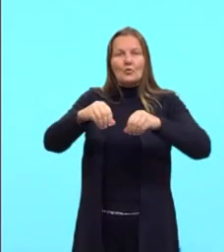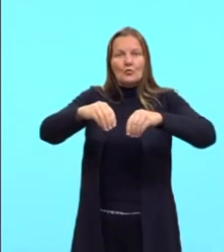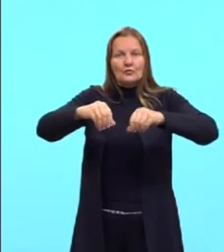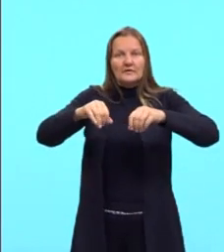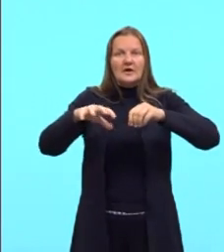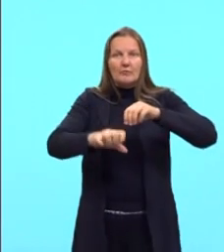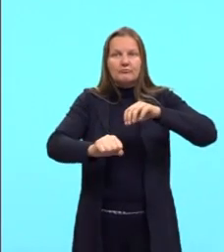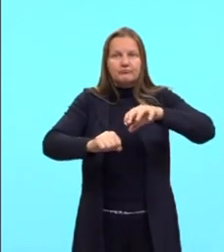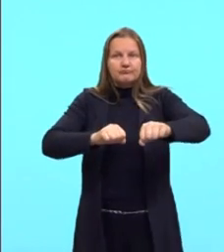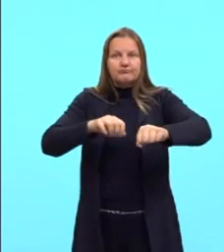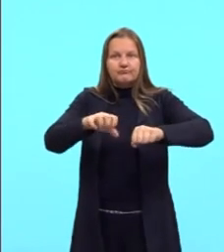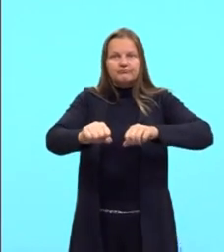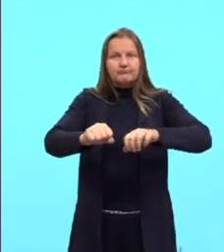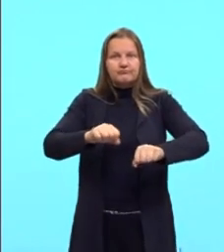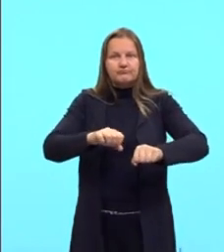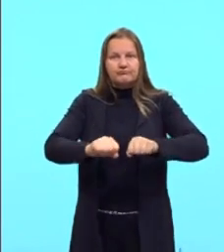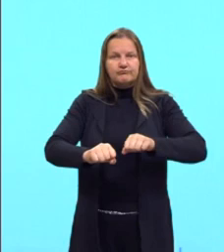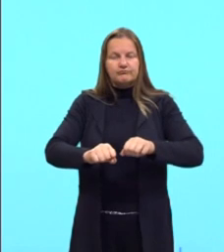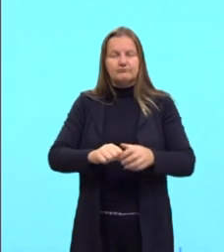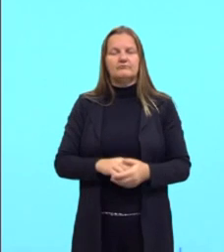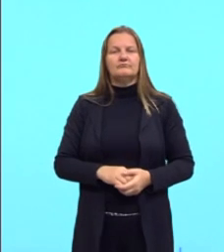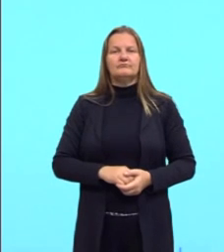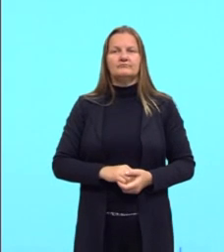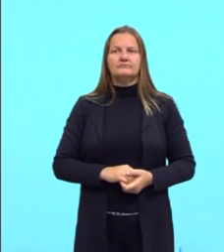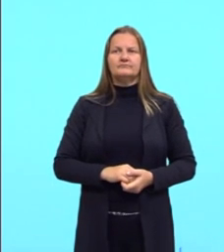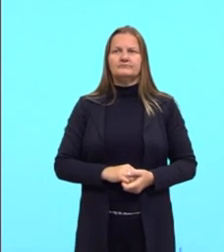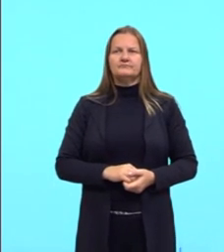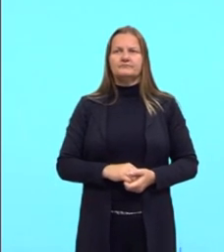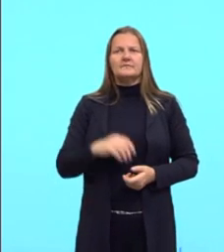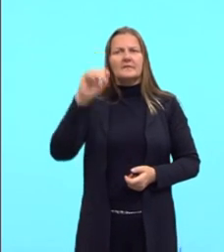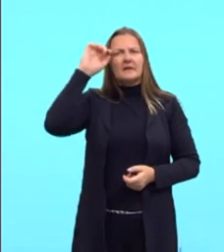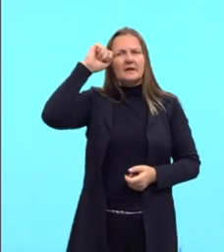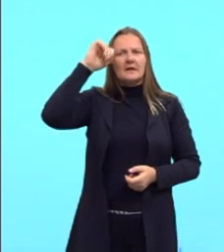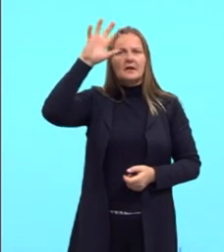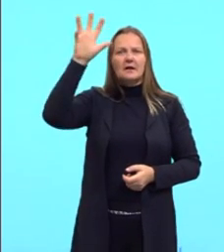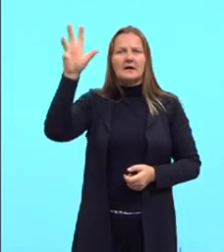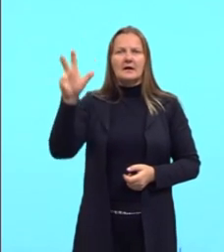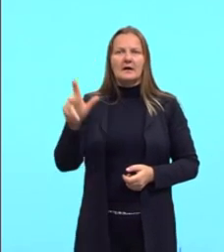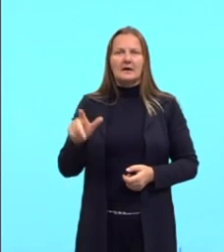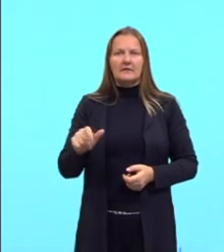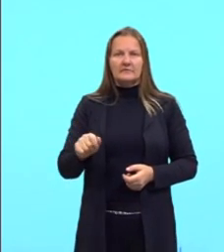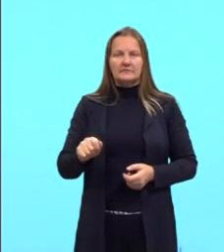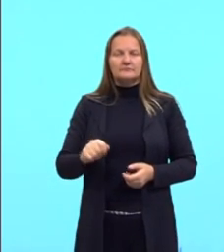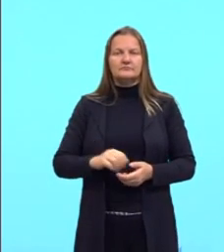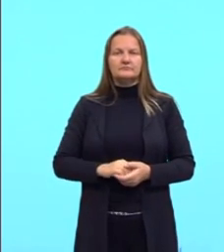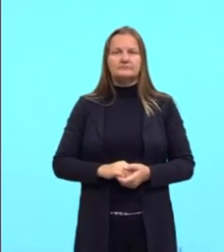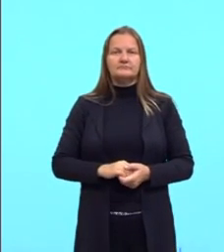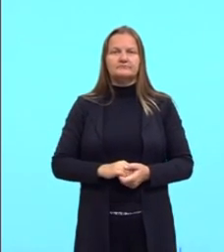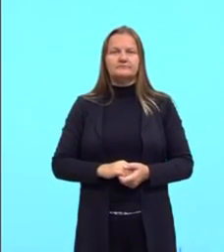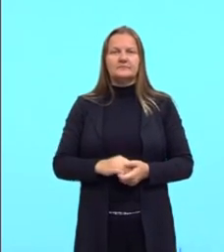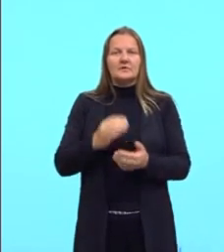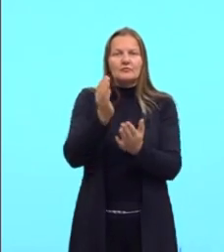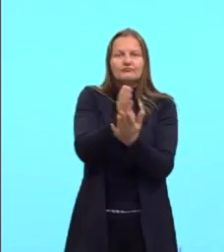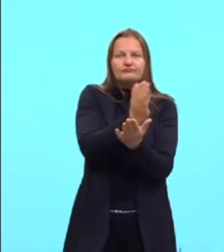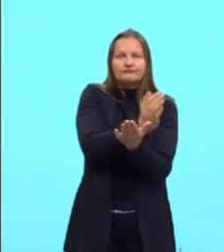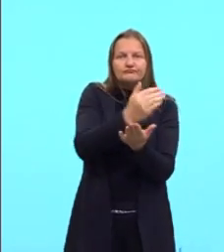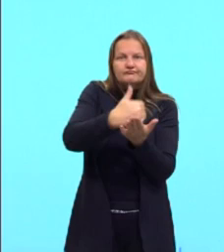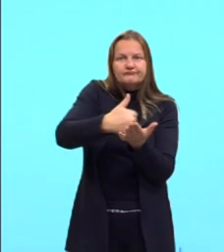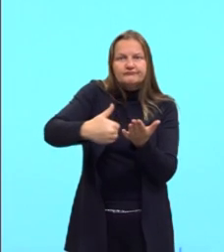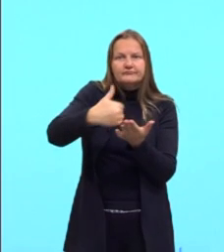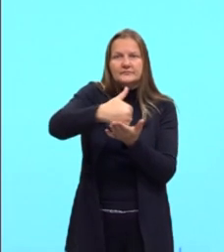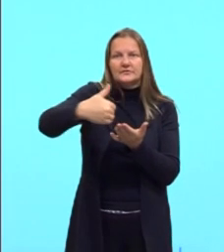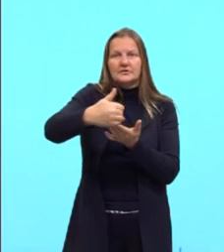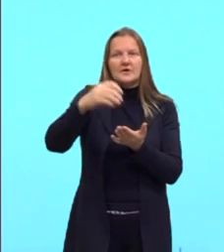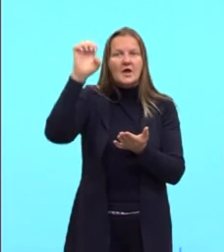colocada a sua territorialidade, tá? Então, essa é a questão que nós temos, né, foi fatiado dessa maneira.